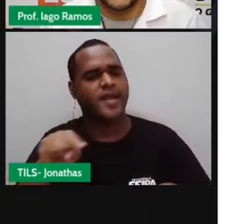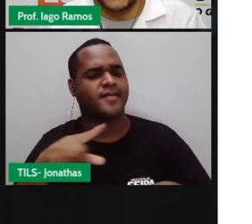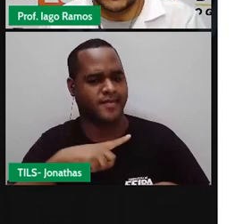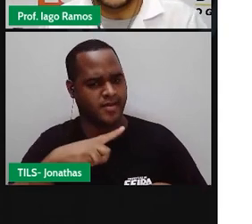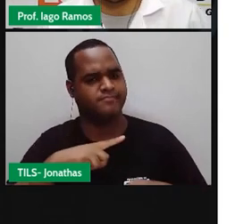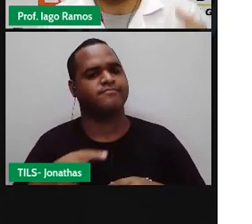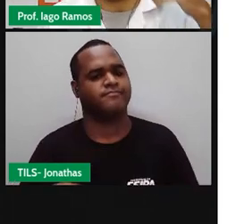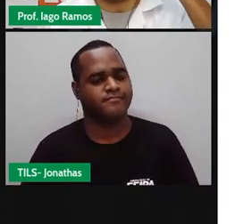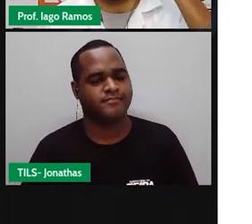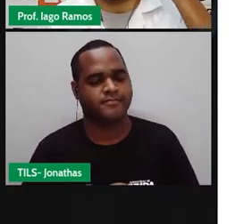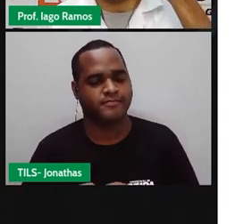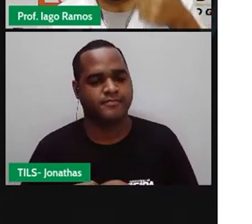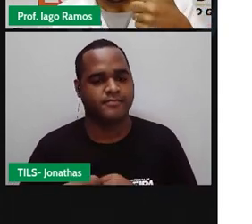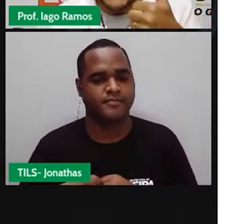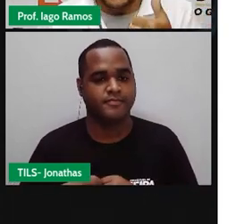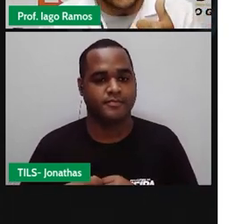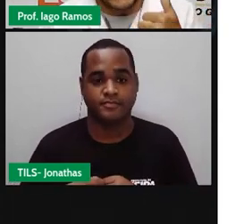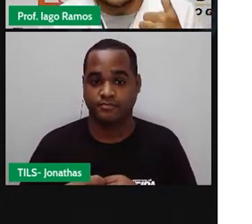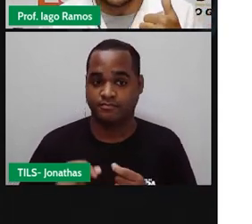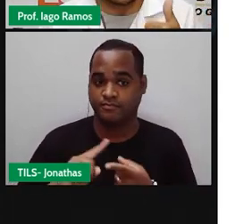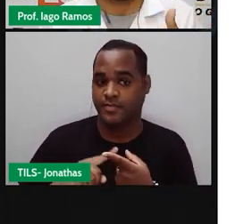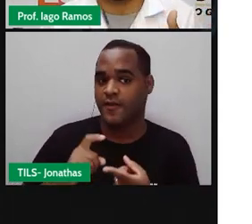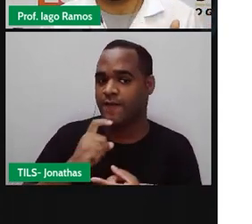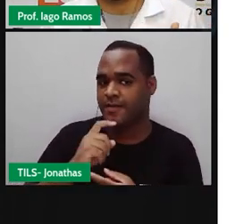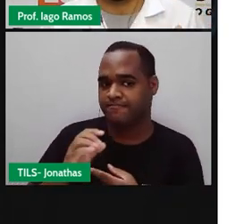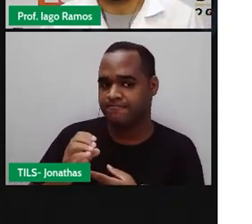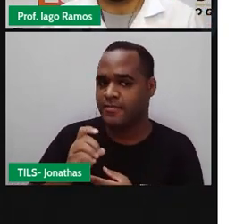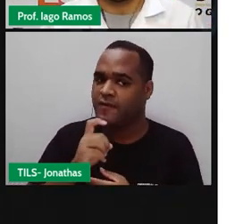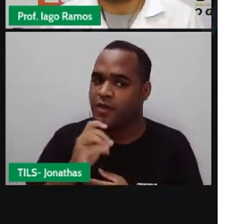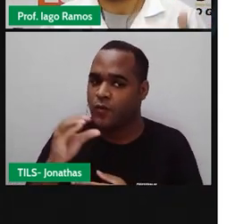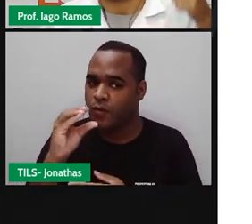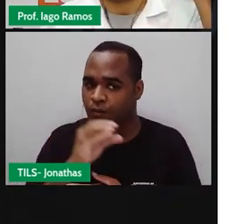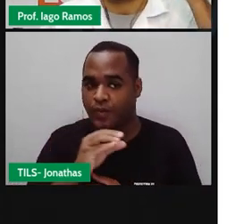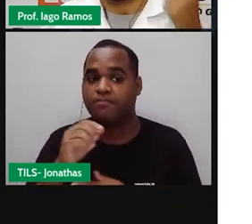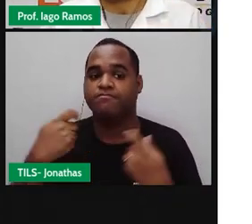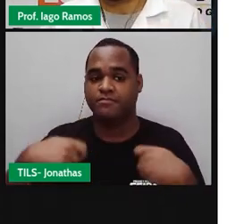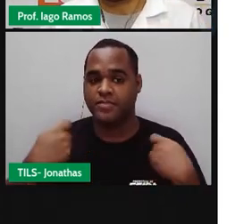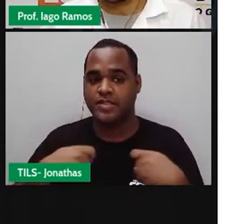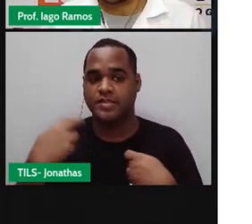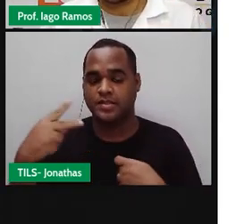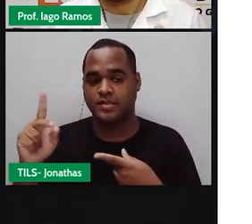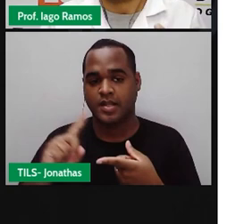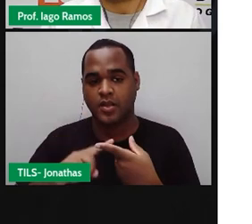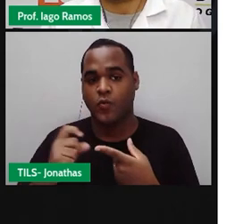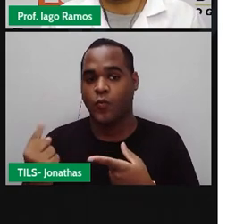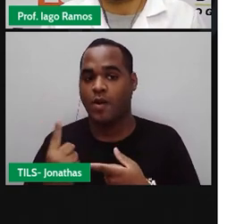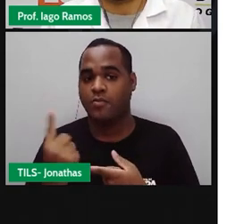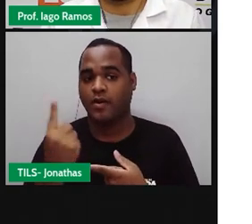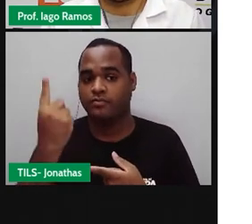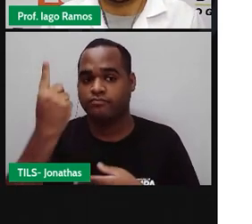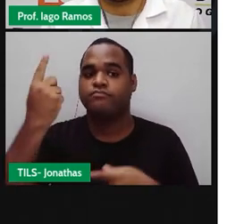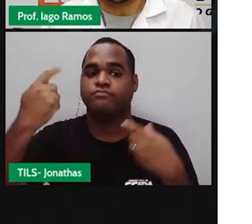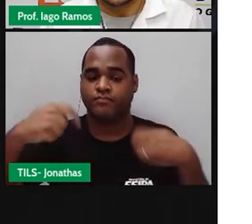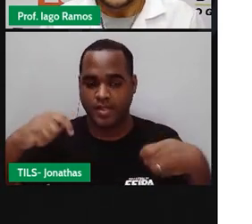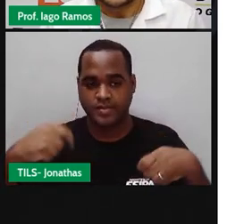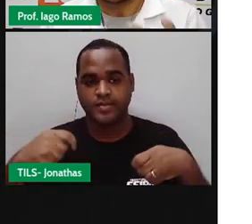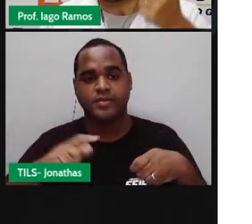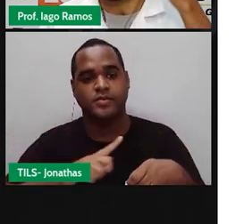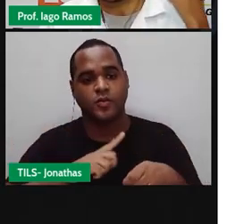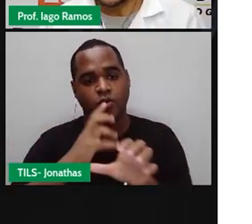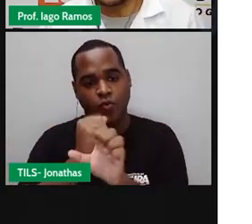contextos. Temperatura precisa de números inteiros. Temperatura Altitude precisa de números inteiros.